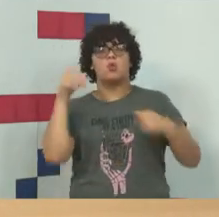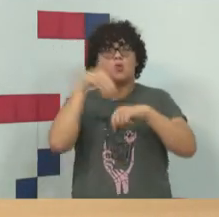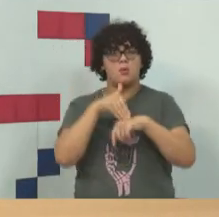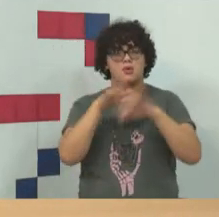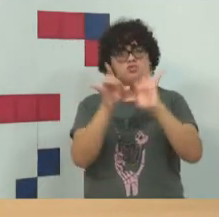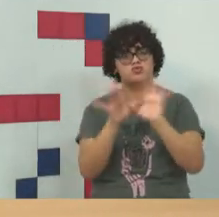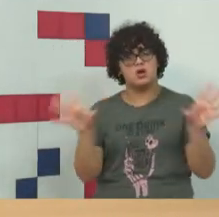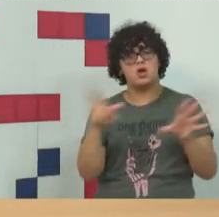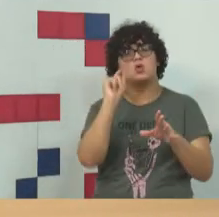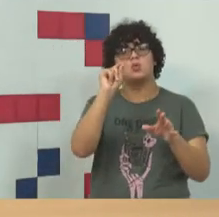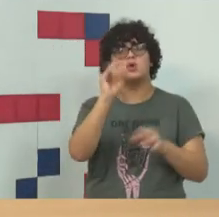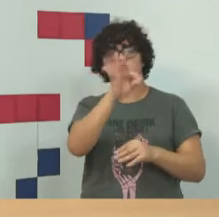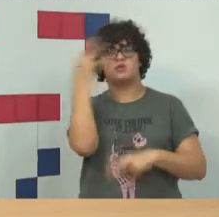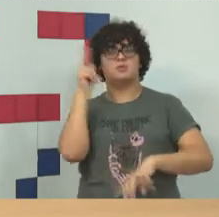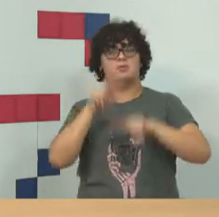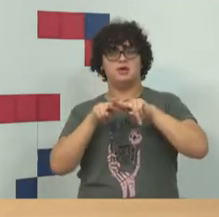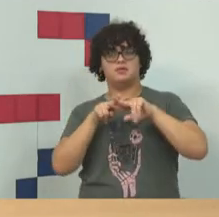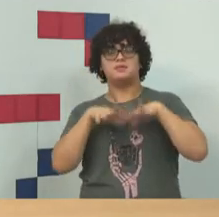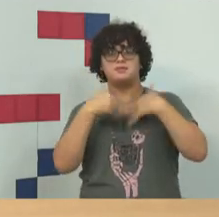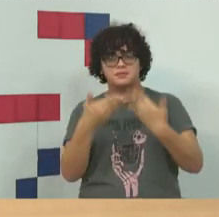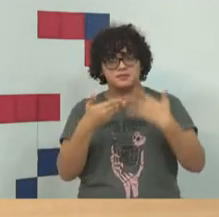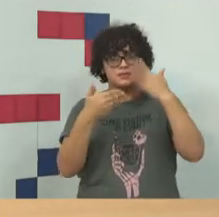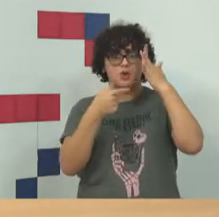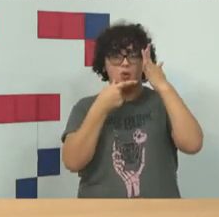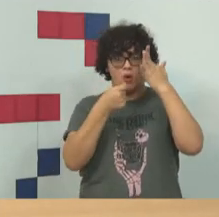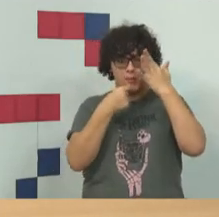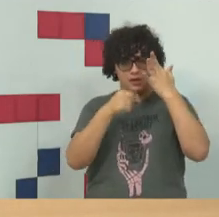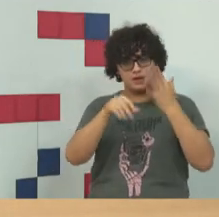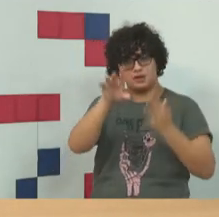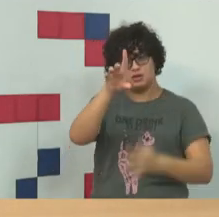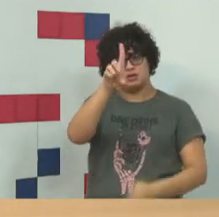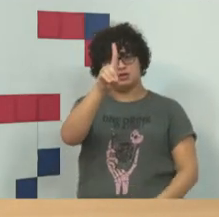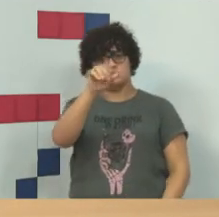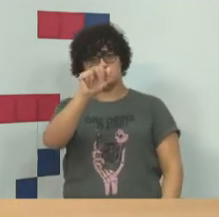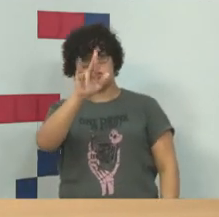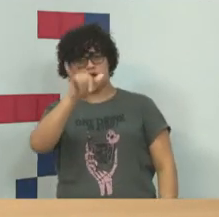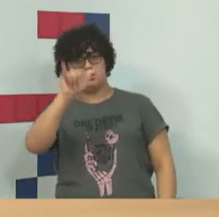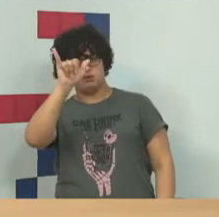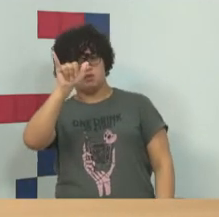solto do que um inocente preso, o Jeremy Bentham, que vai servir de